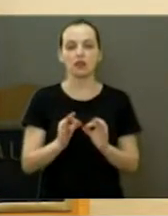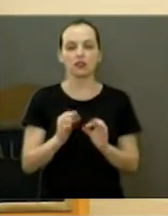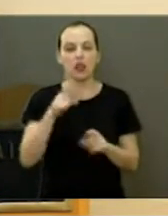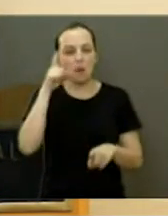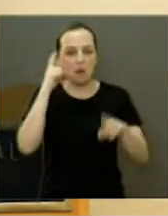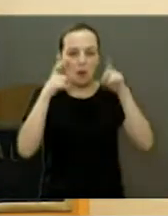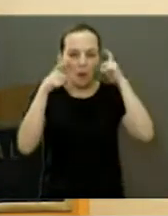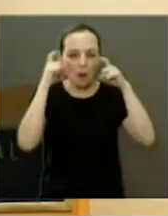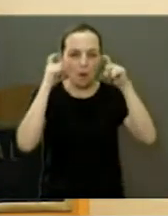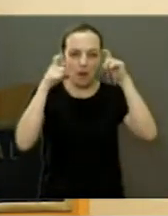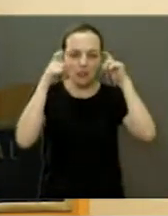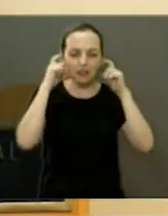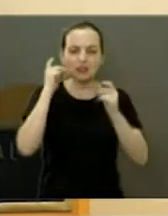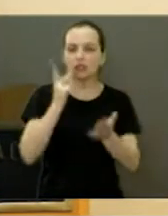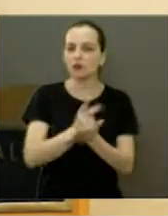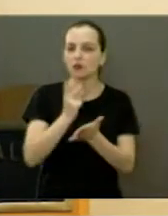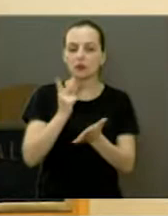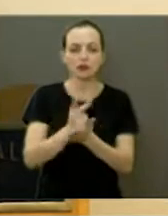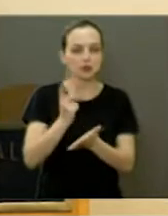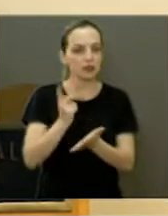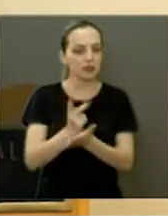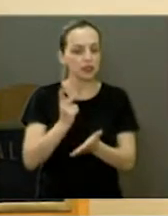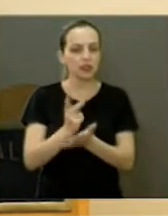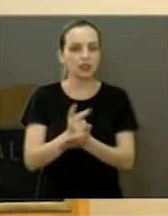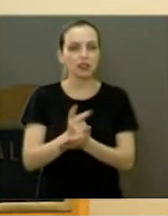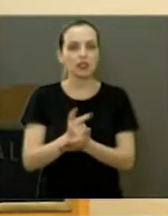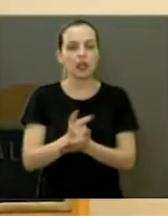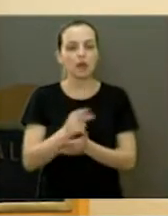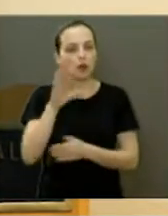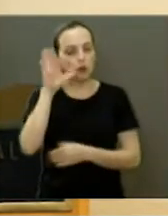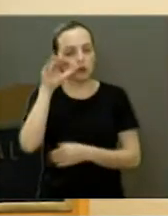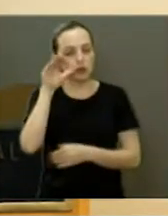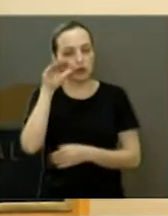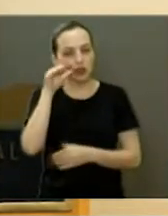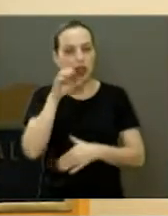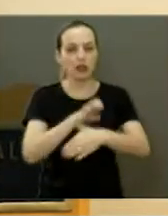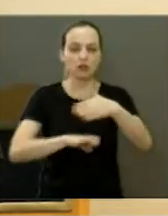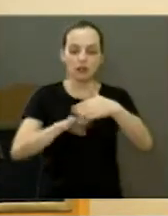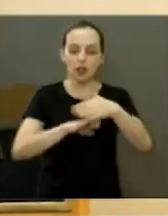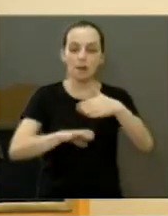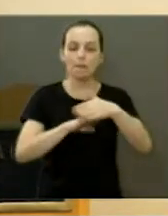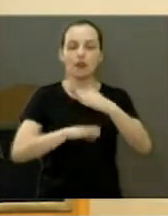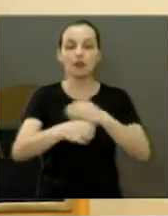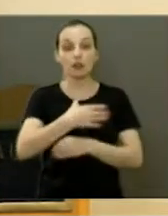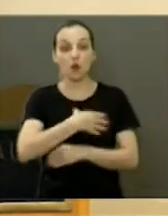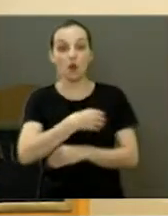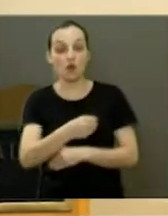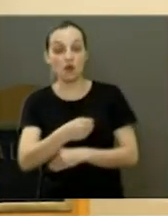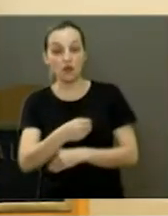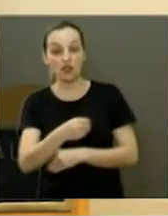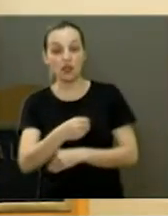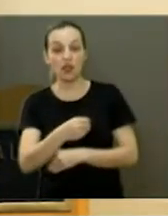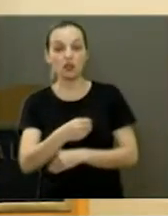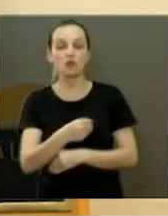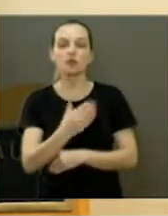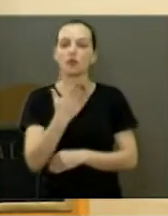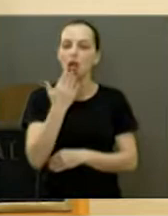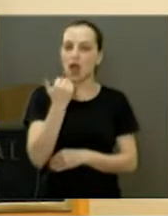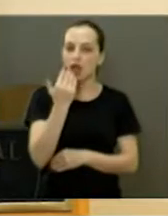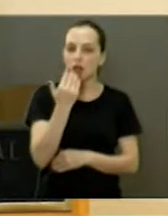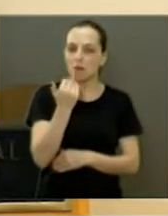muito, muito, muito com o funcionário, com o filho de funcionário, com a alimentação,